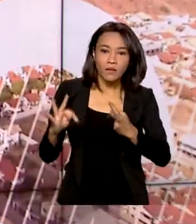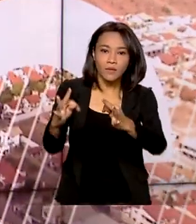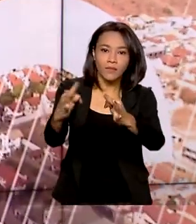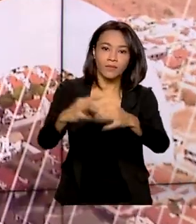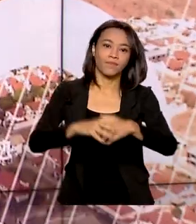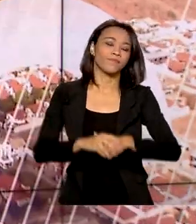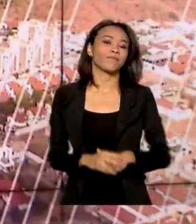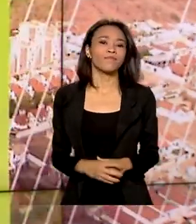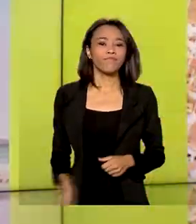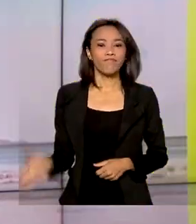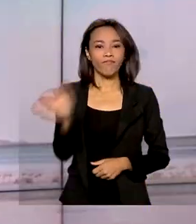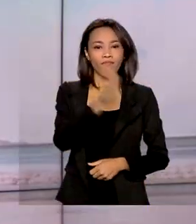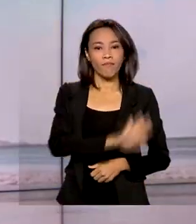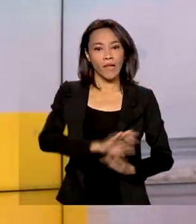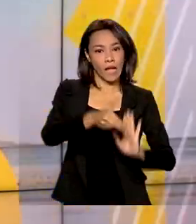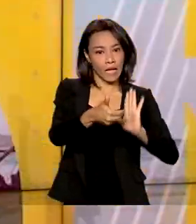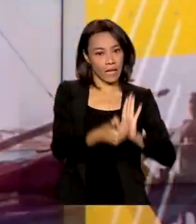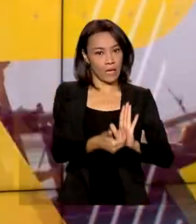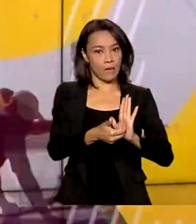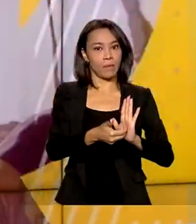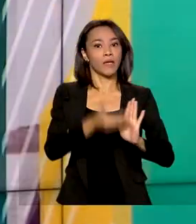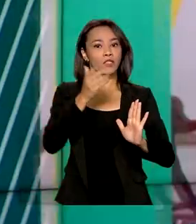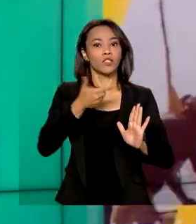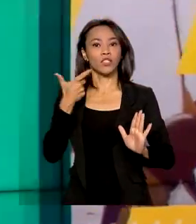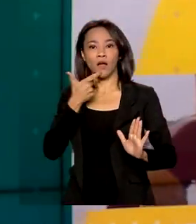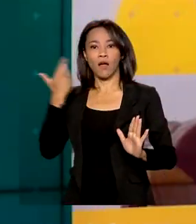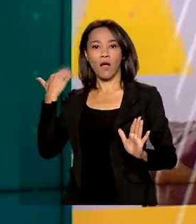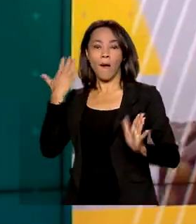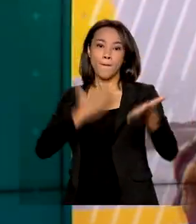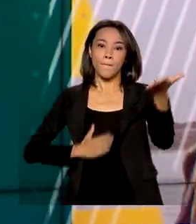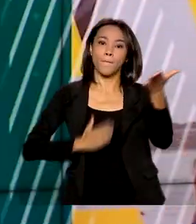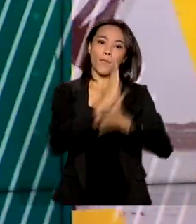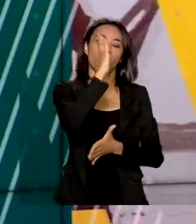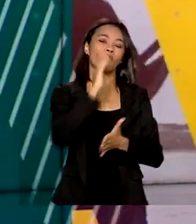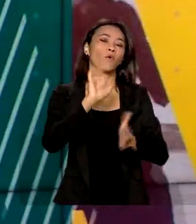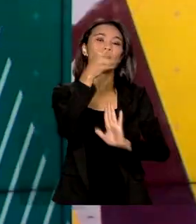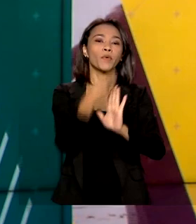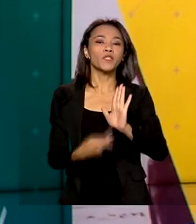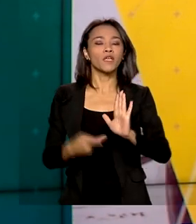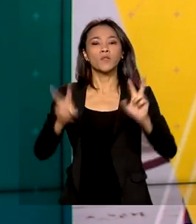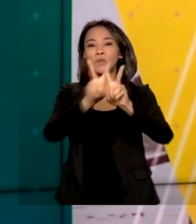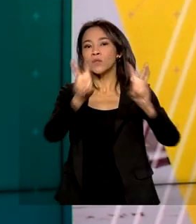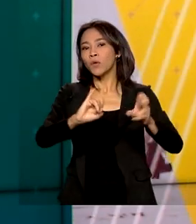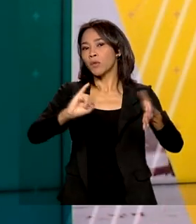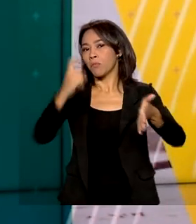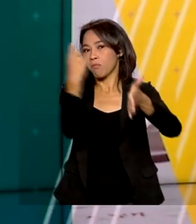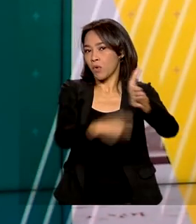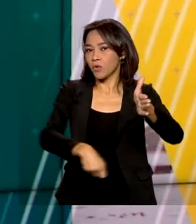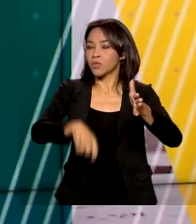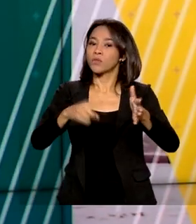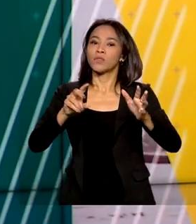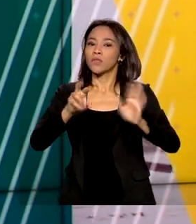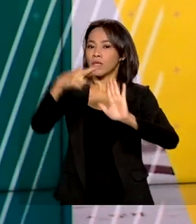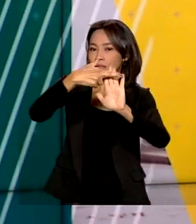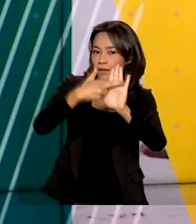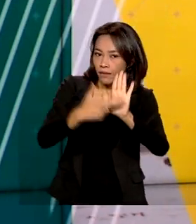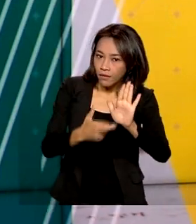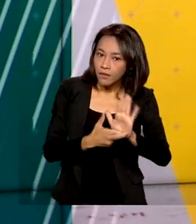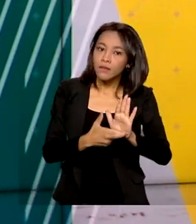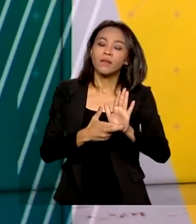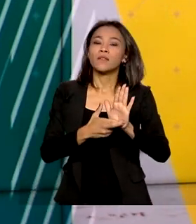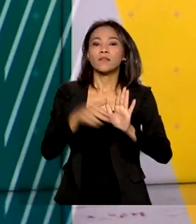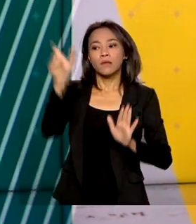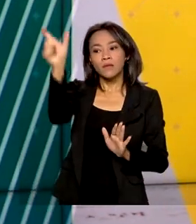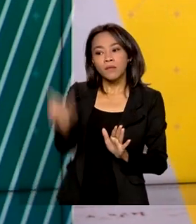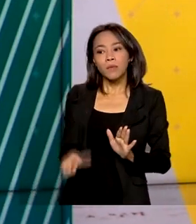A Câmara dos Deputados aprovou o projeto de reforma tributária do governo federal, que traz mudanças na cobrança de impostos para